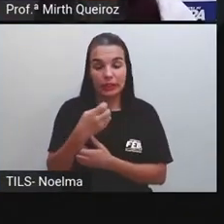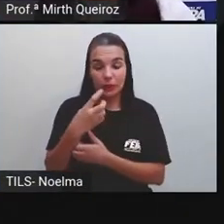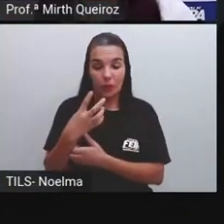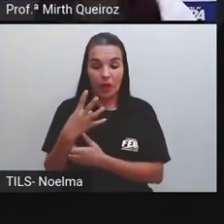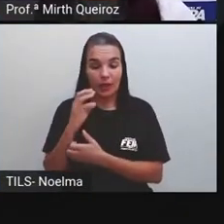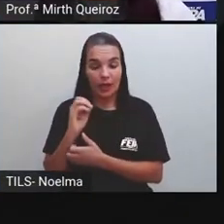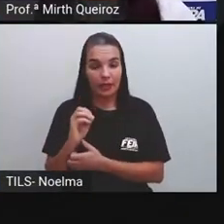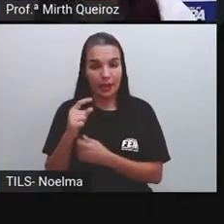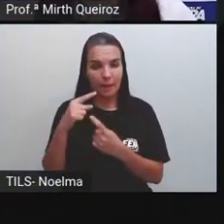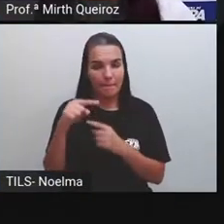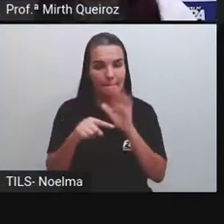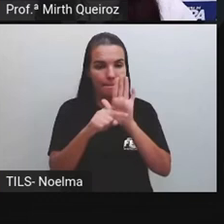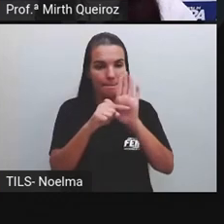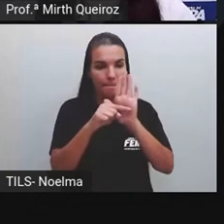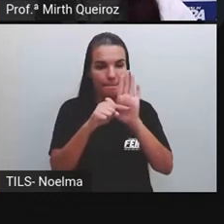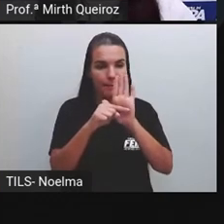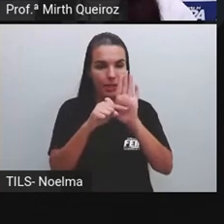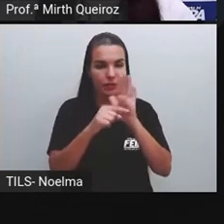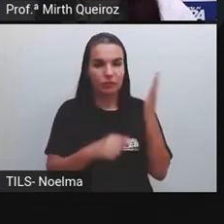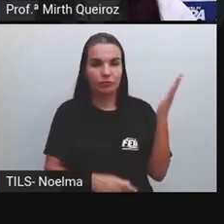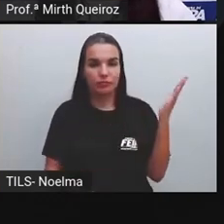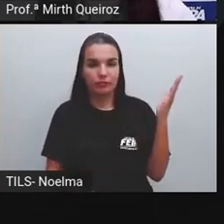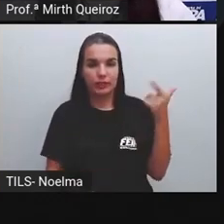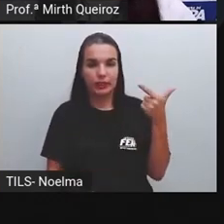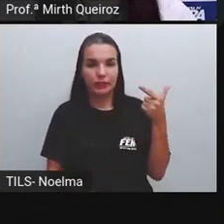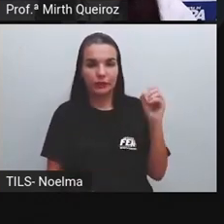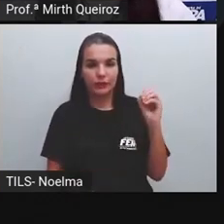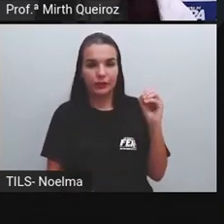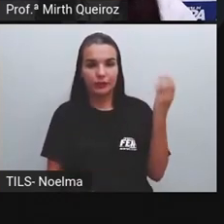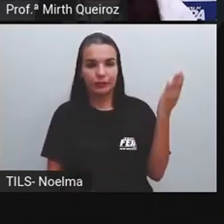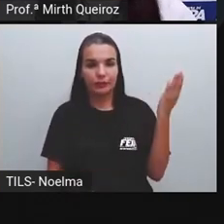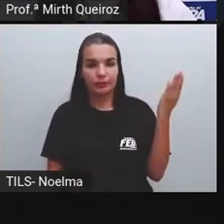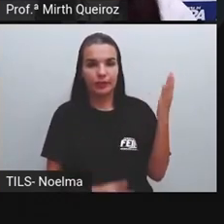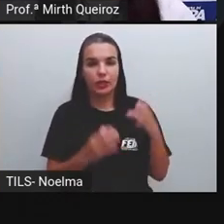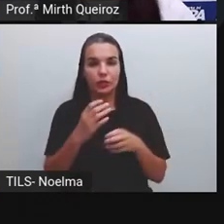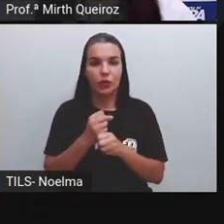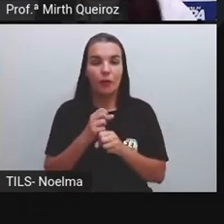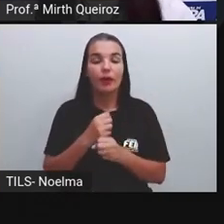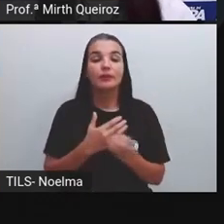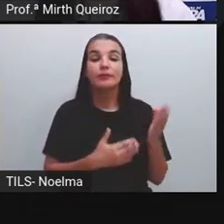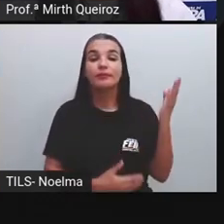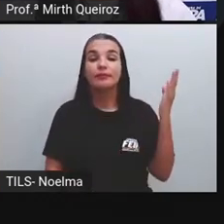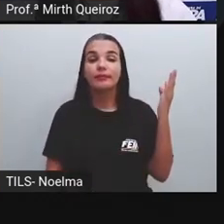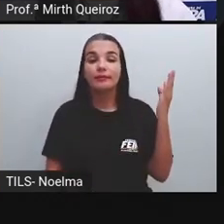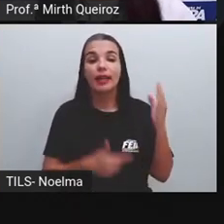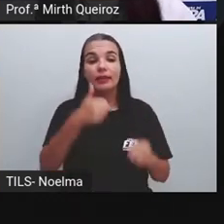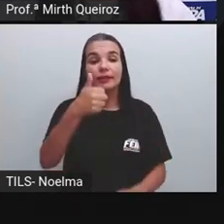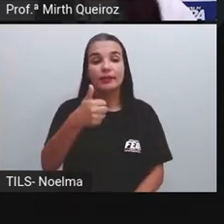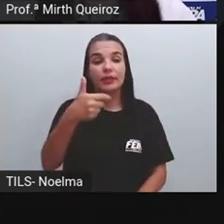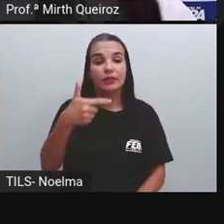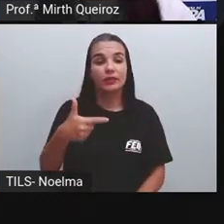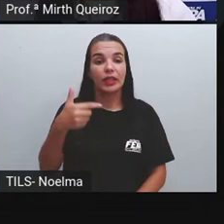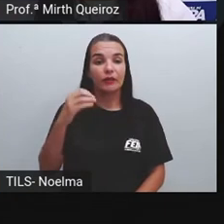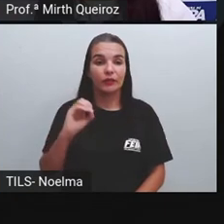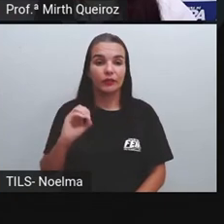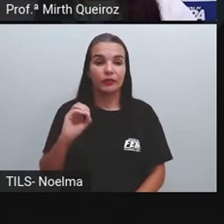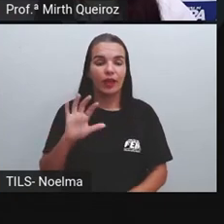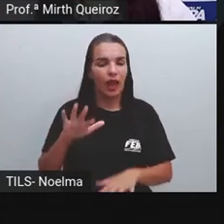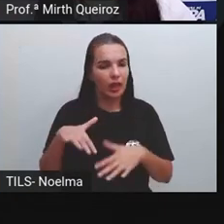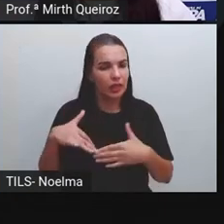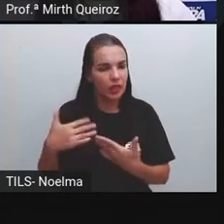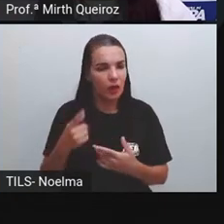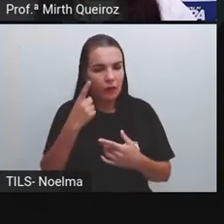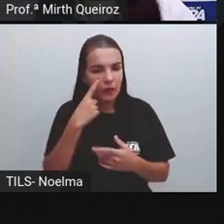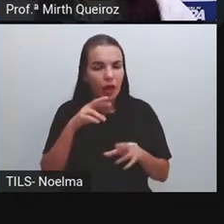menos 20 é igual a 120. Então a